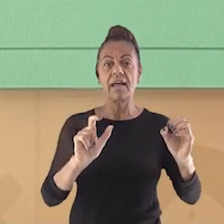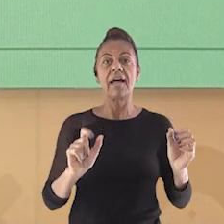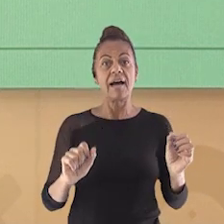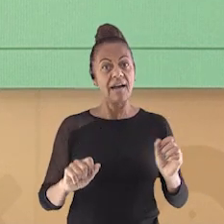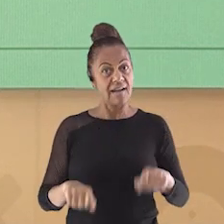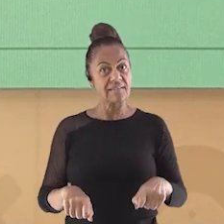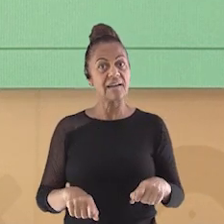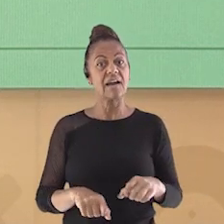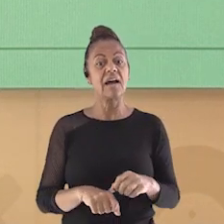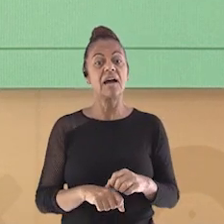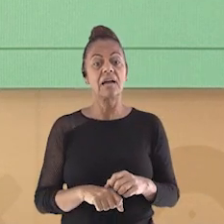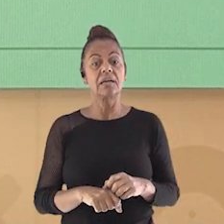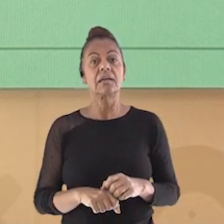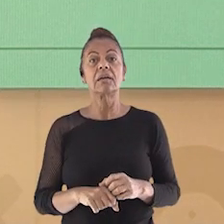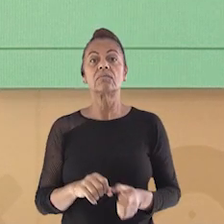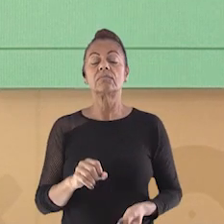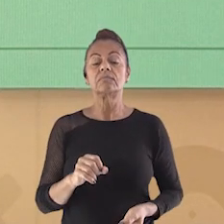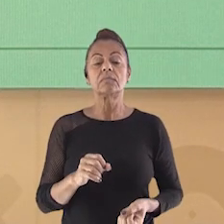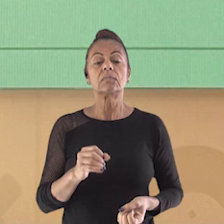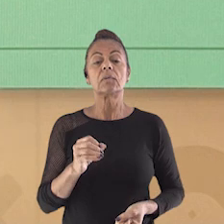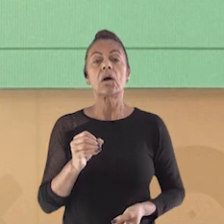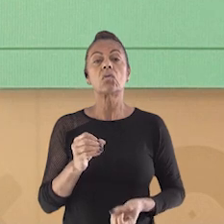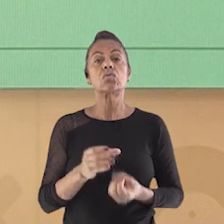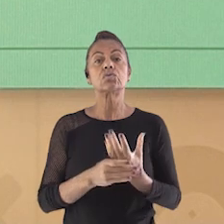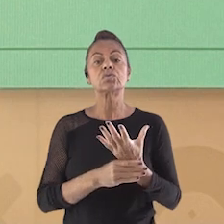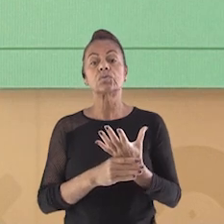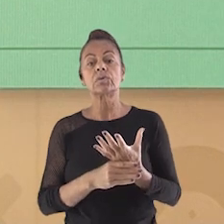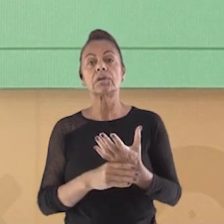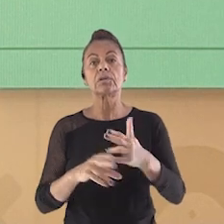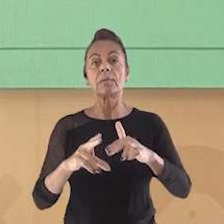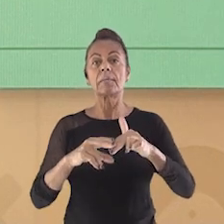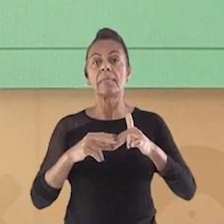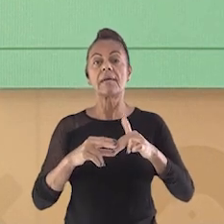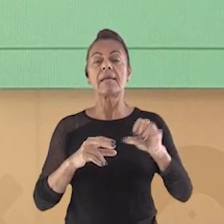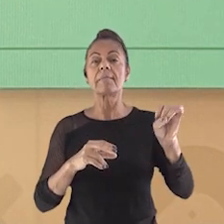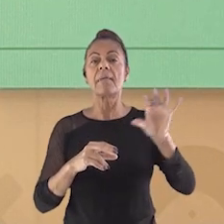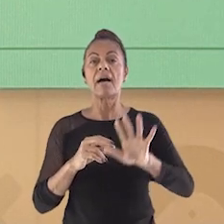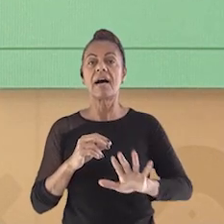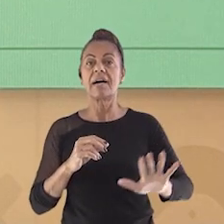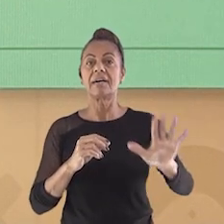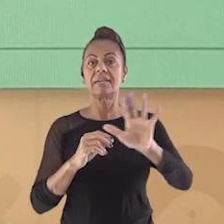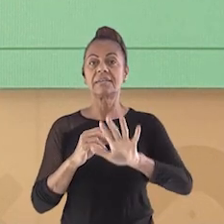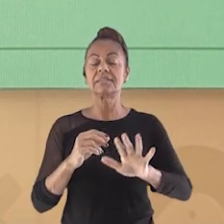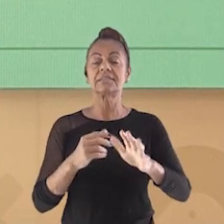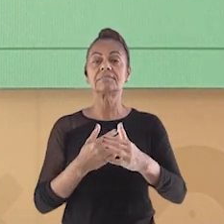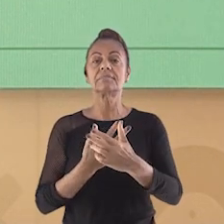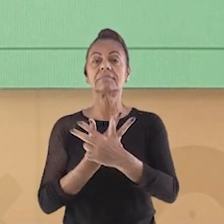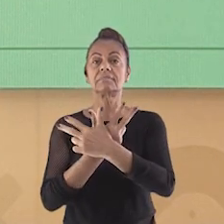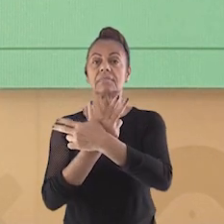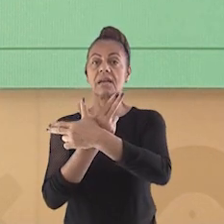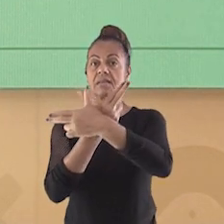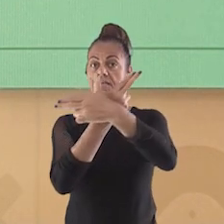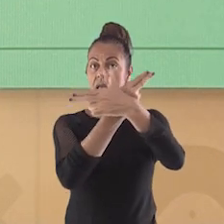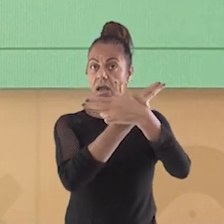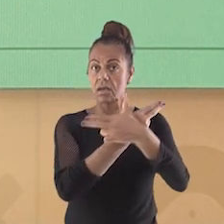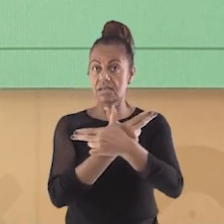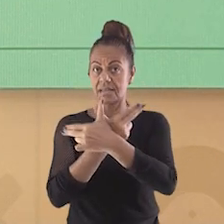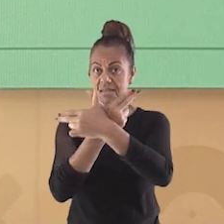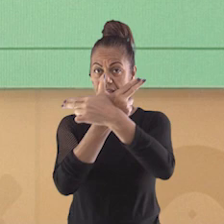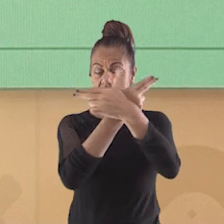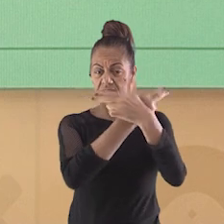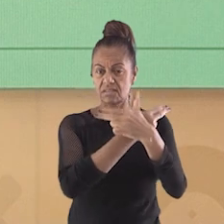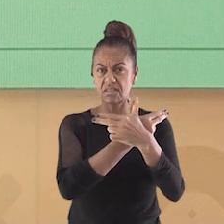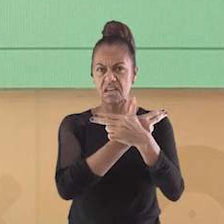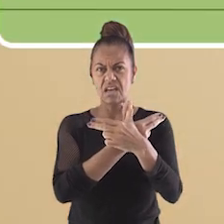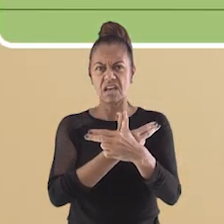superfície terrestre, construído através de imagens de satélite. Verdadeiro ou falso? Mais